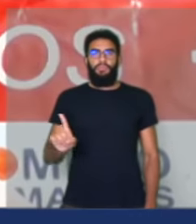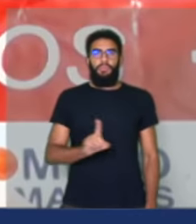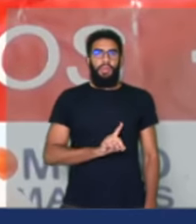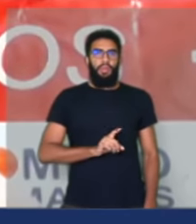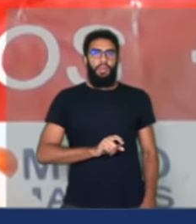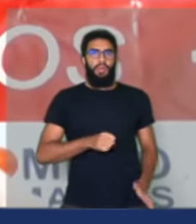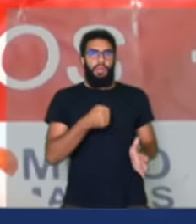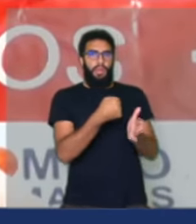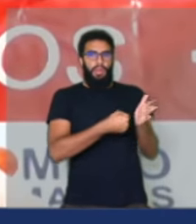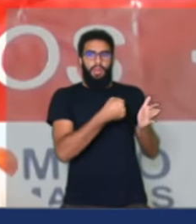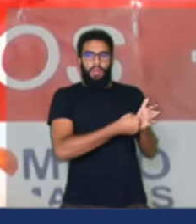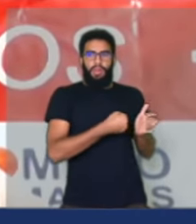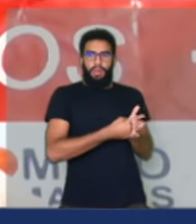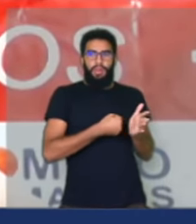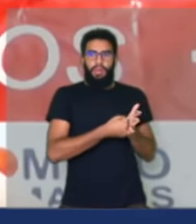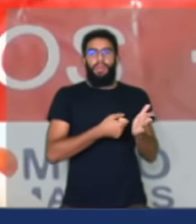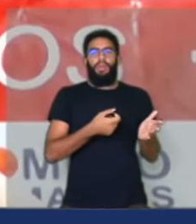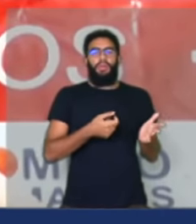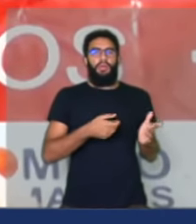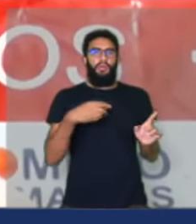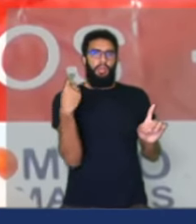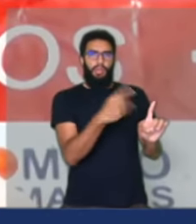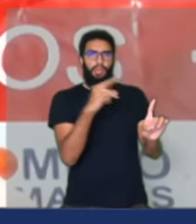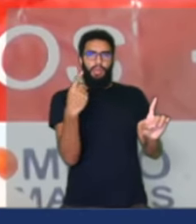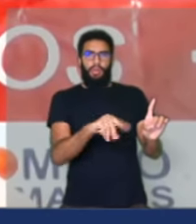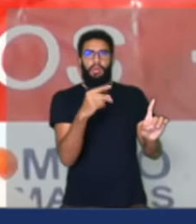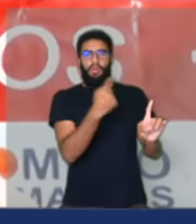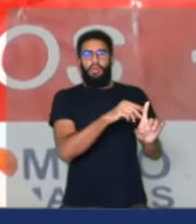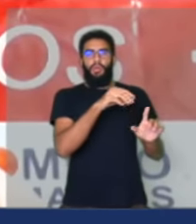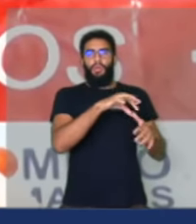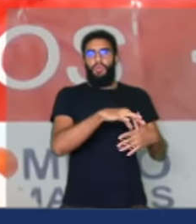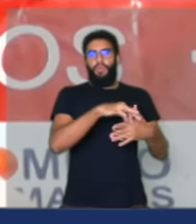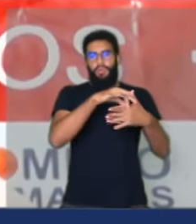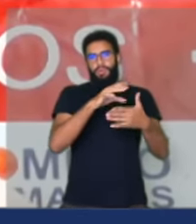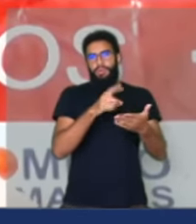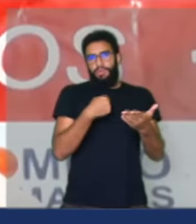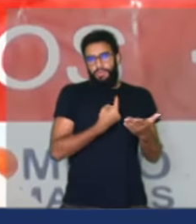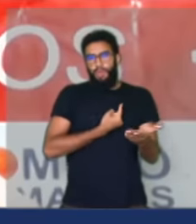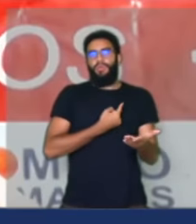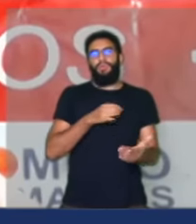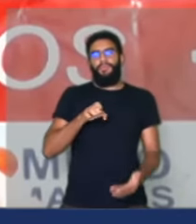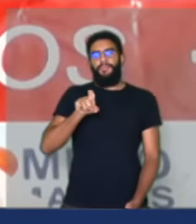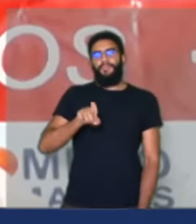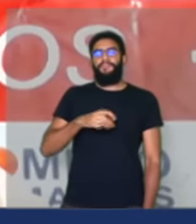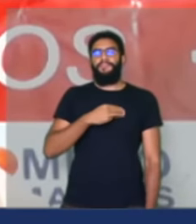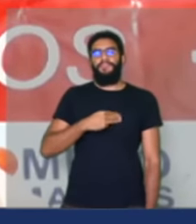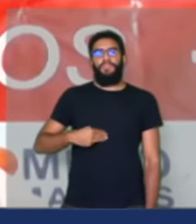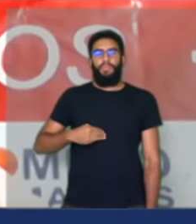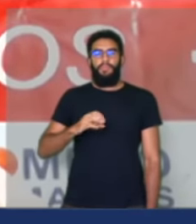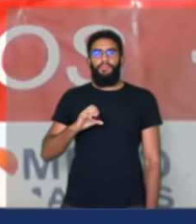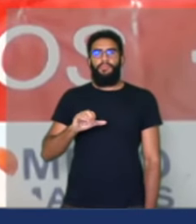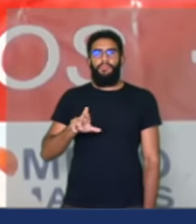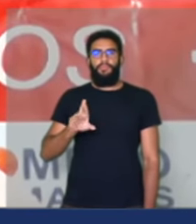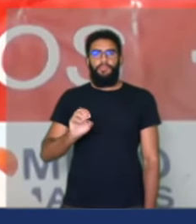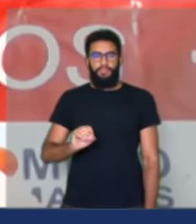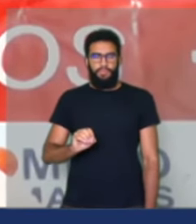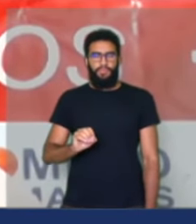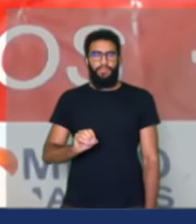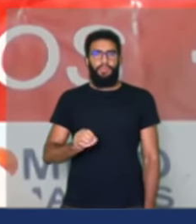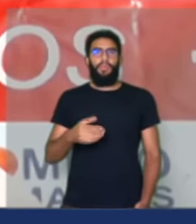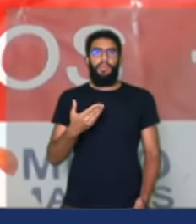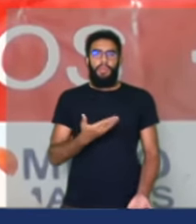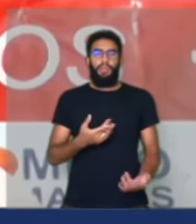o nosso grande líder e presidenciável Ciro Gomes, ele, a sua esposa